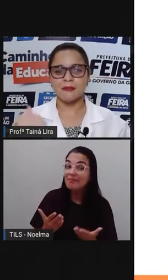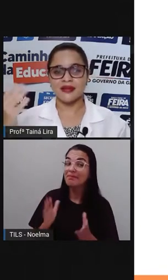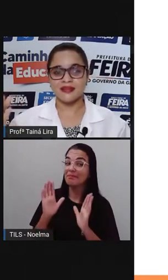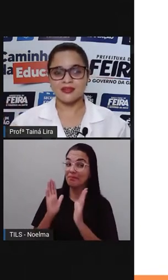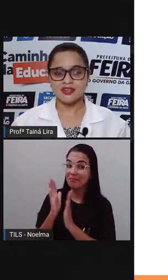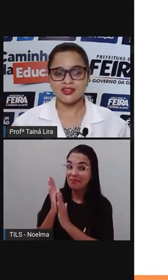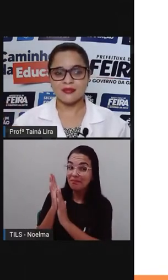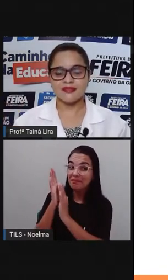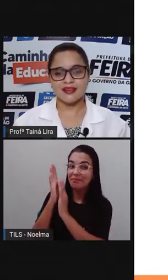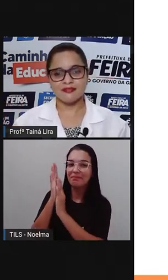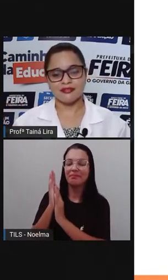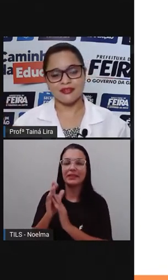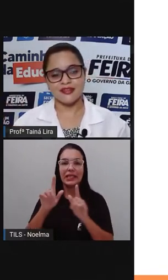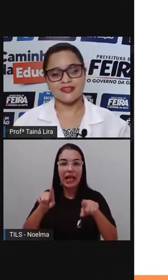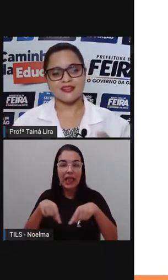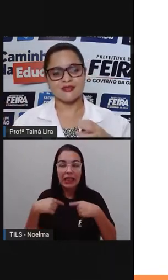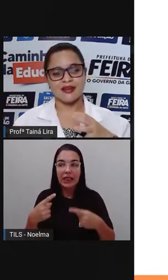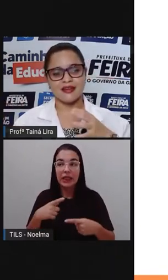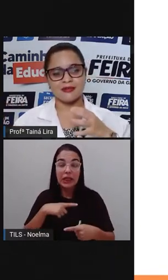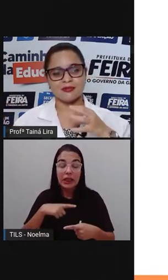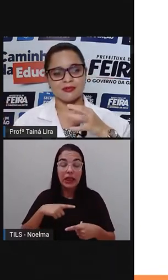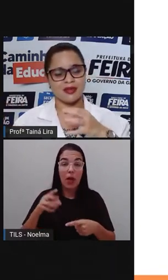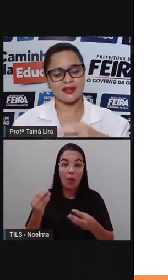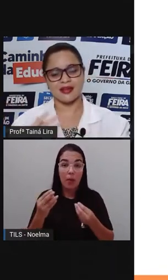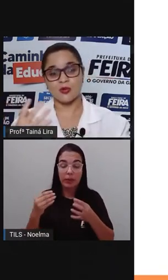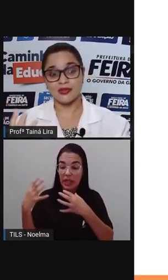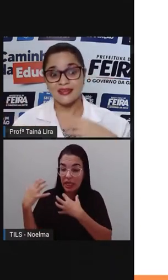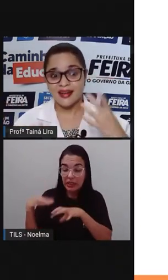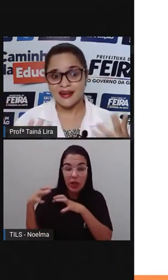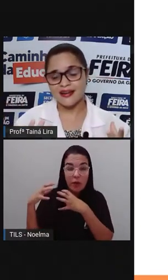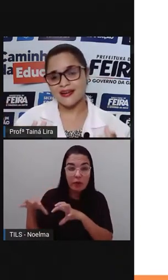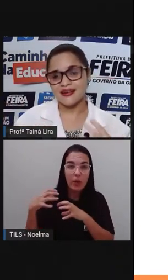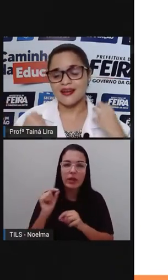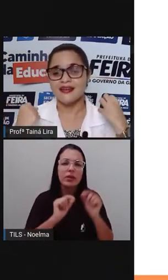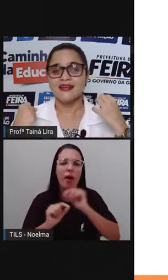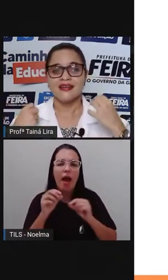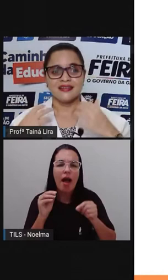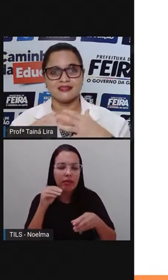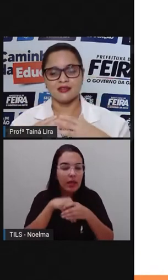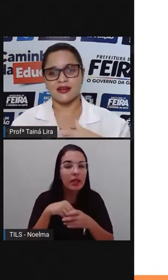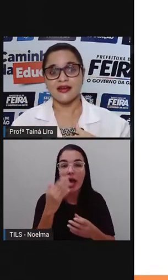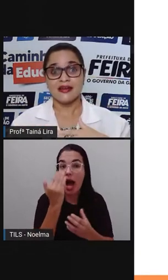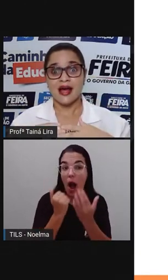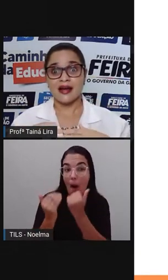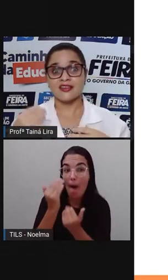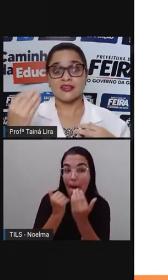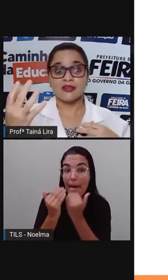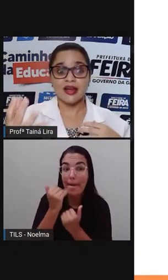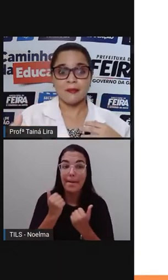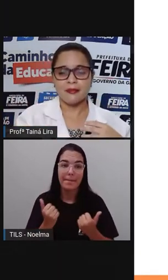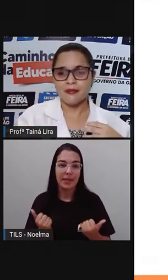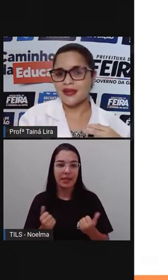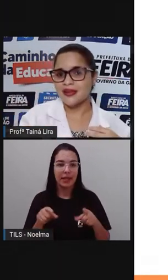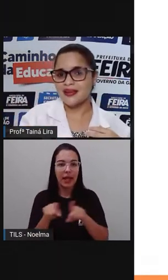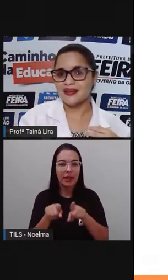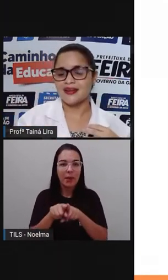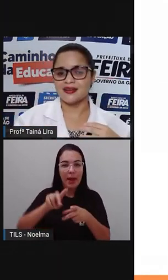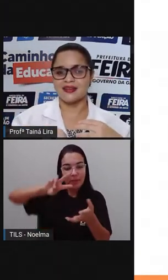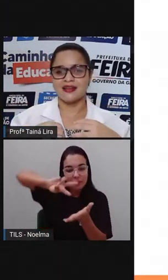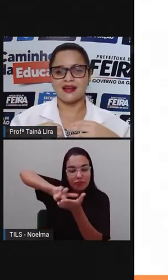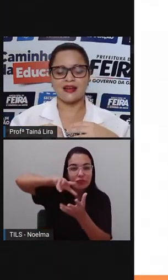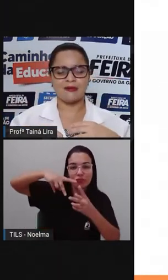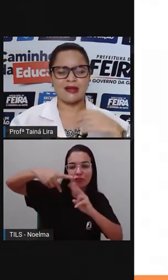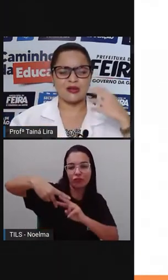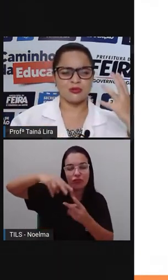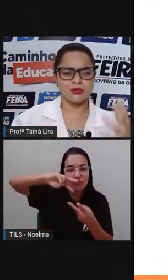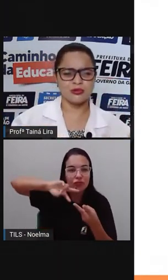Muito bem, então nós temos a influência, não é? Na culinária, não é? A questão da capoeira,